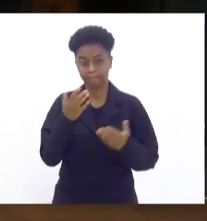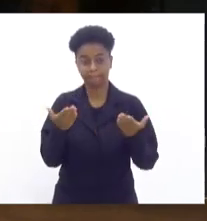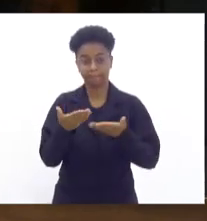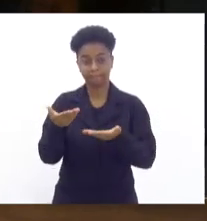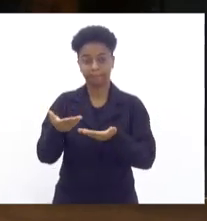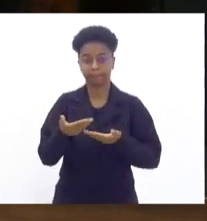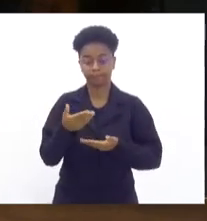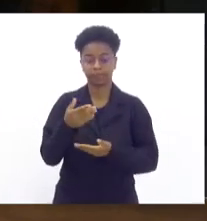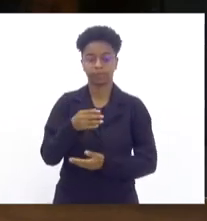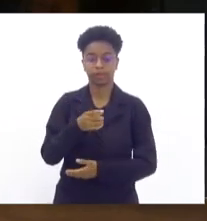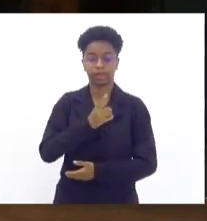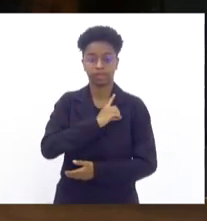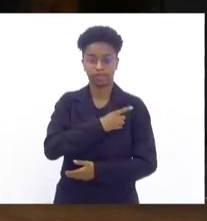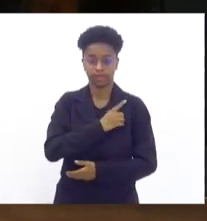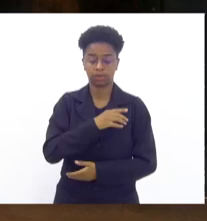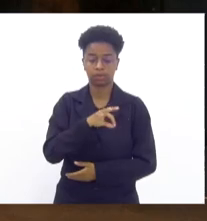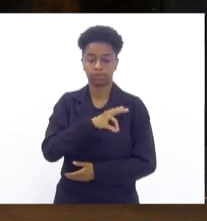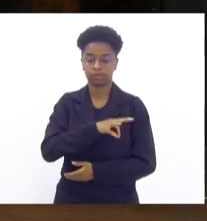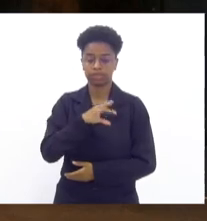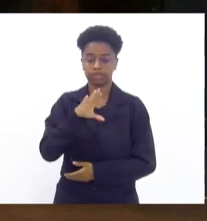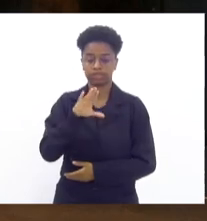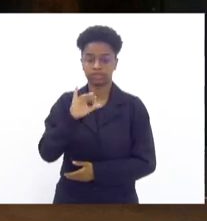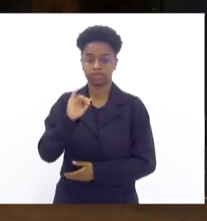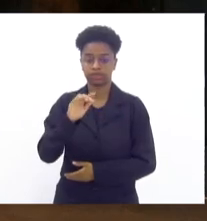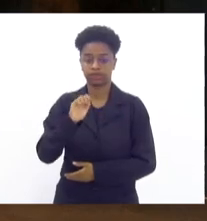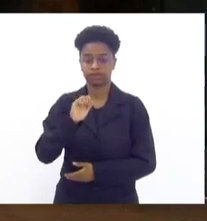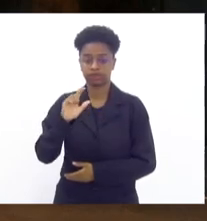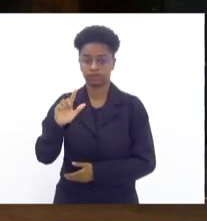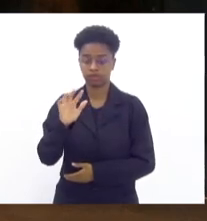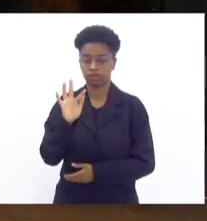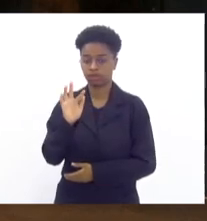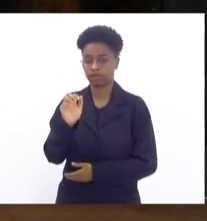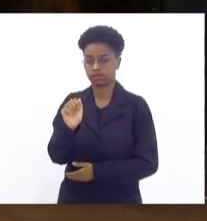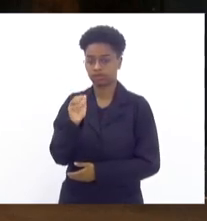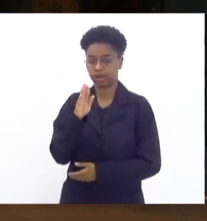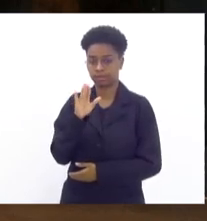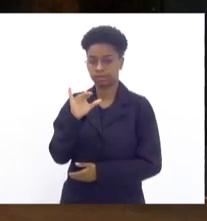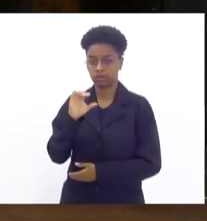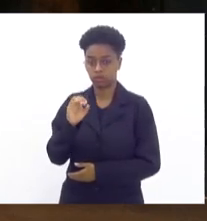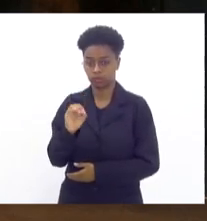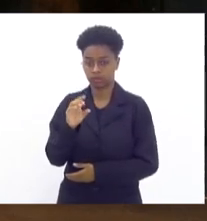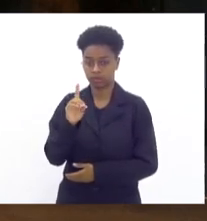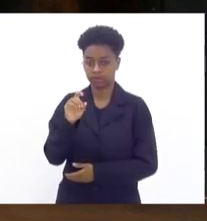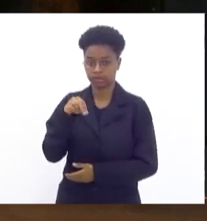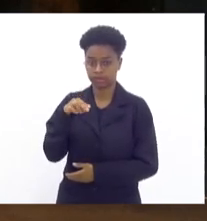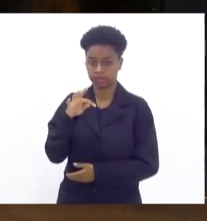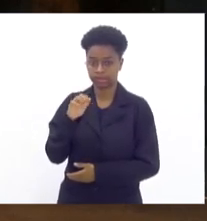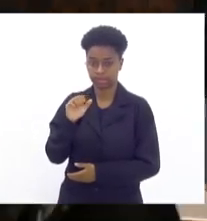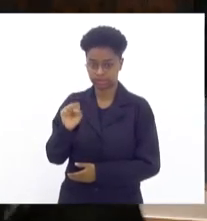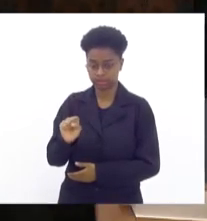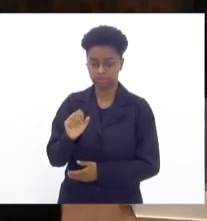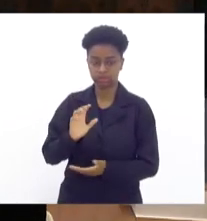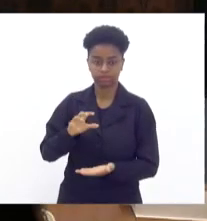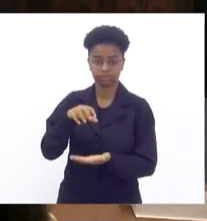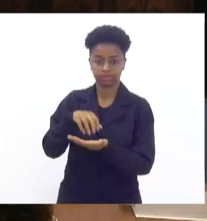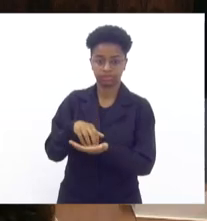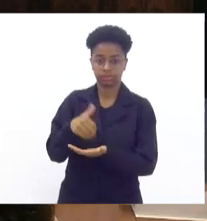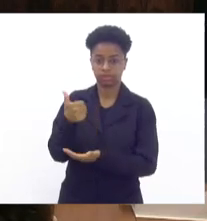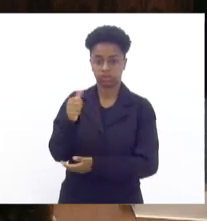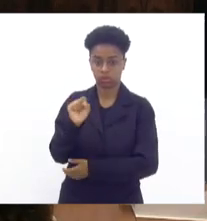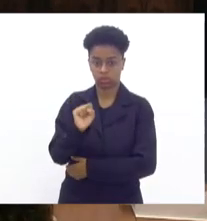para o delegado de Polícia Civil, doutor Fábio Dantas, titular da 38ª ADP em Brás de Pina. Obrigado.